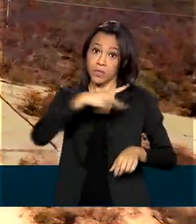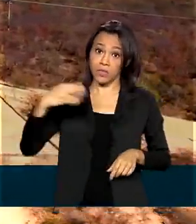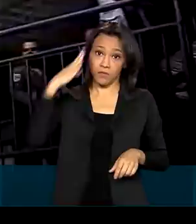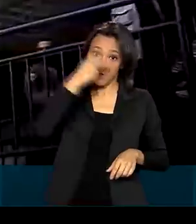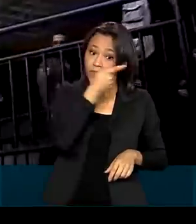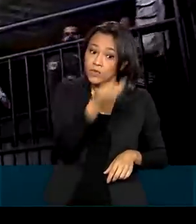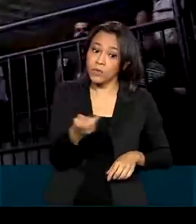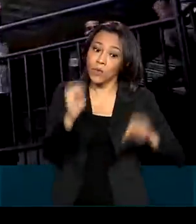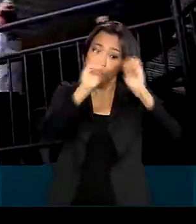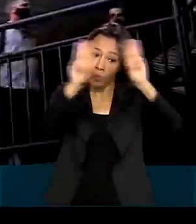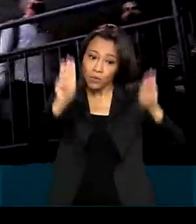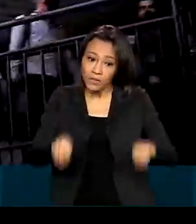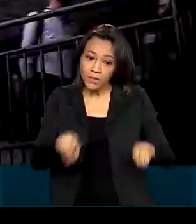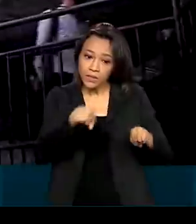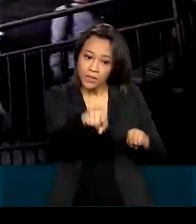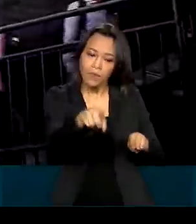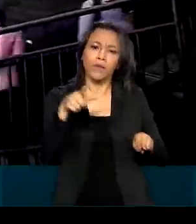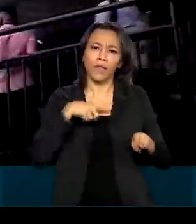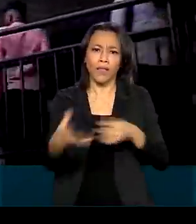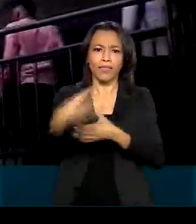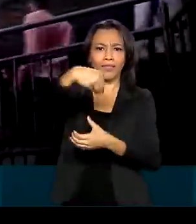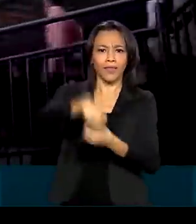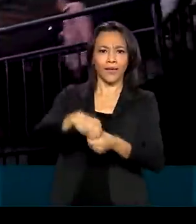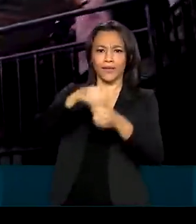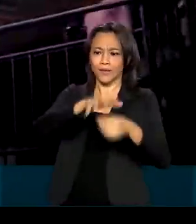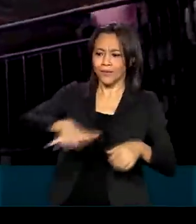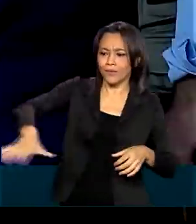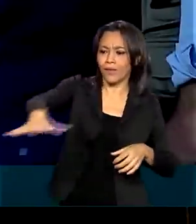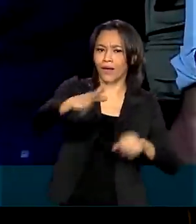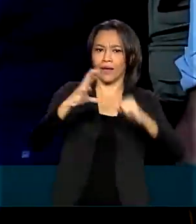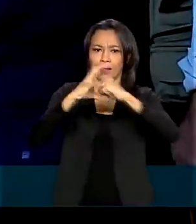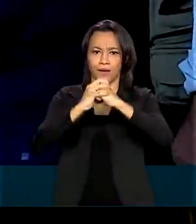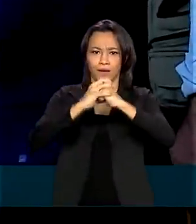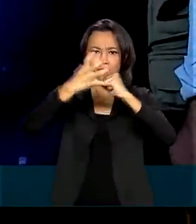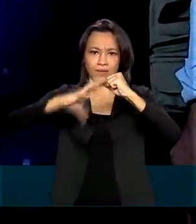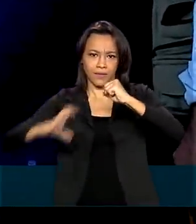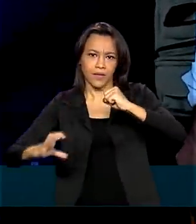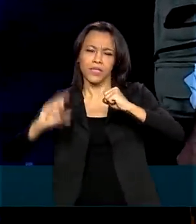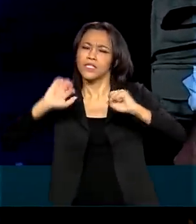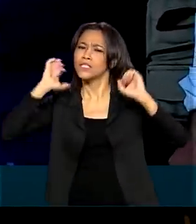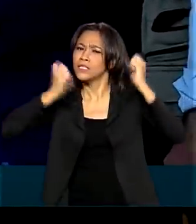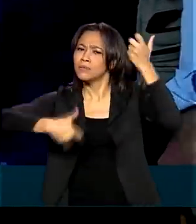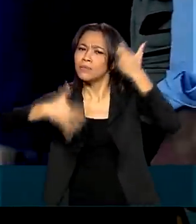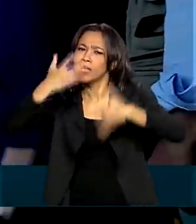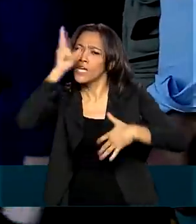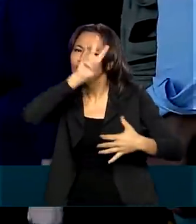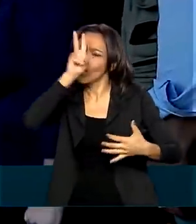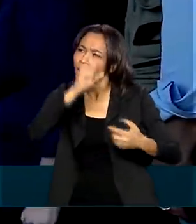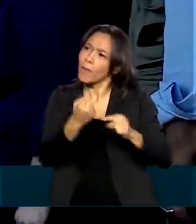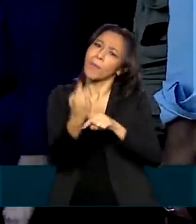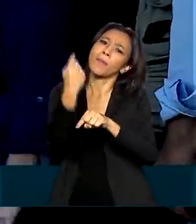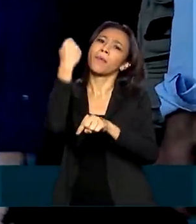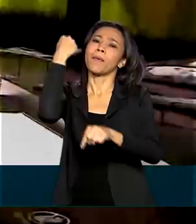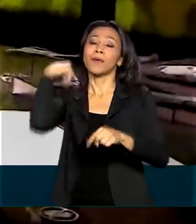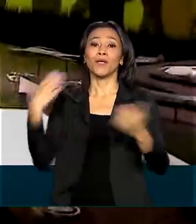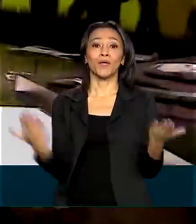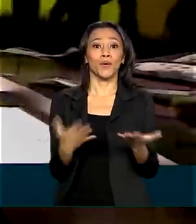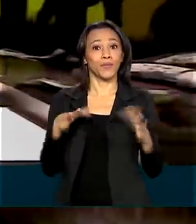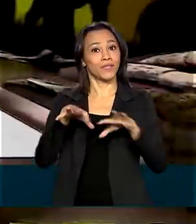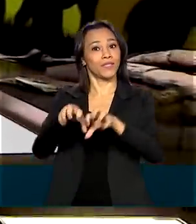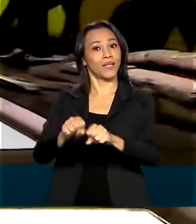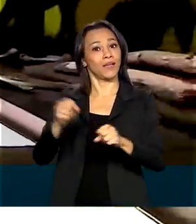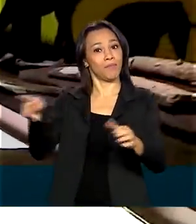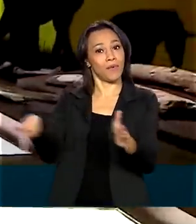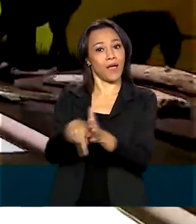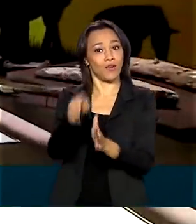Museu da Natureza, que faz parte do complexo do Parque da Capivara e conta a história do território, que hoje é ocupado pelo estado do Piauí,